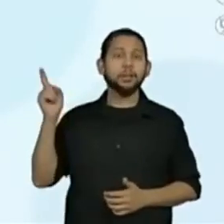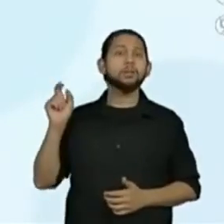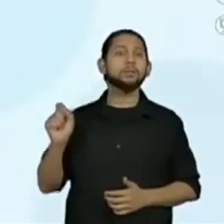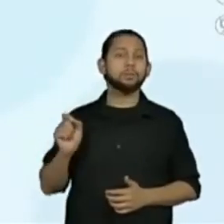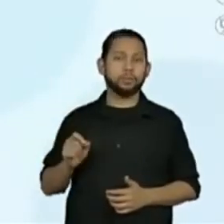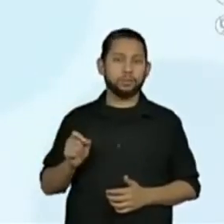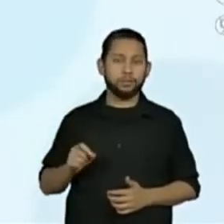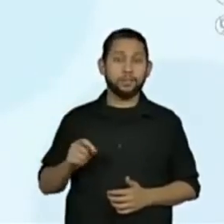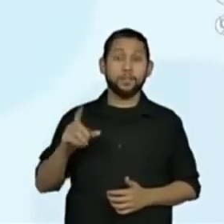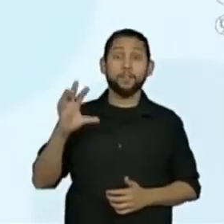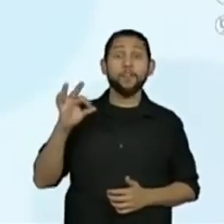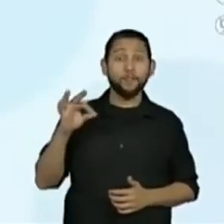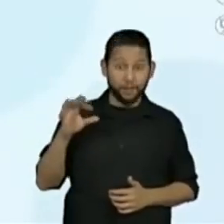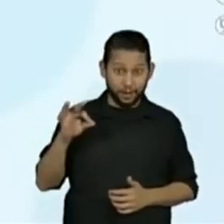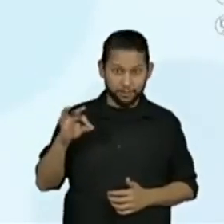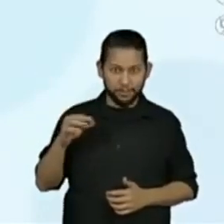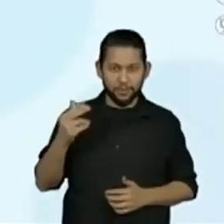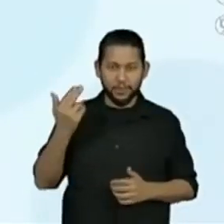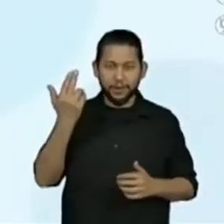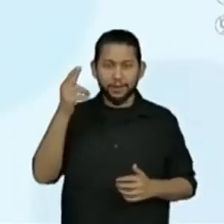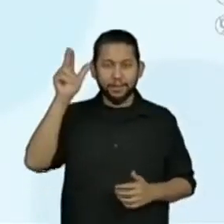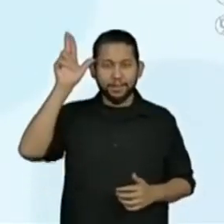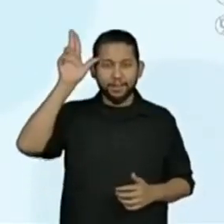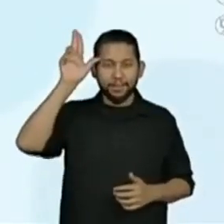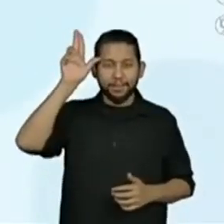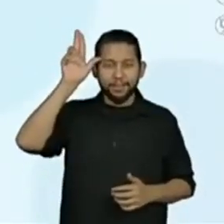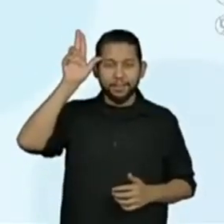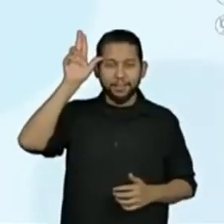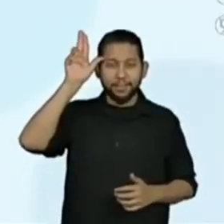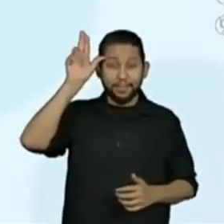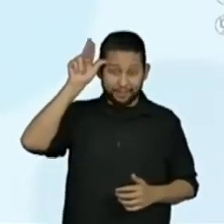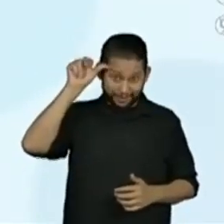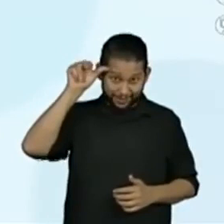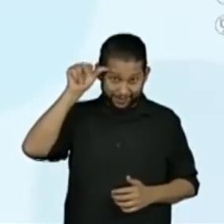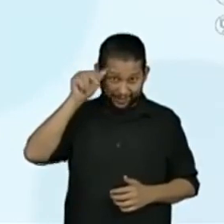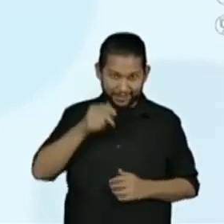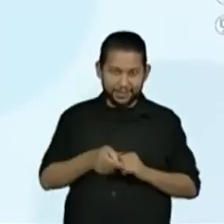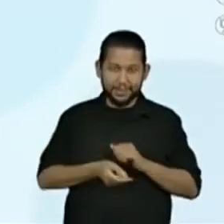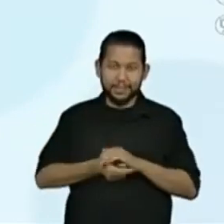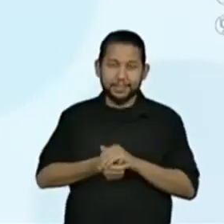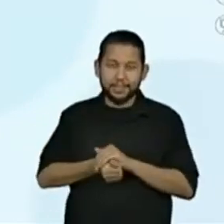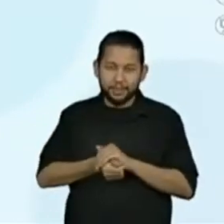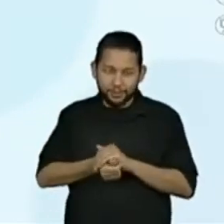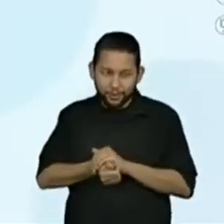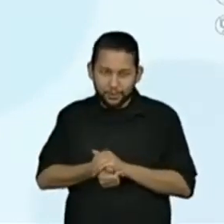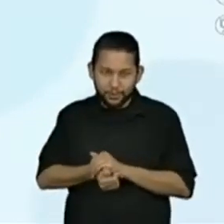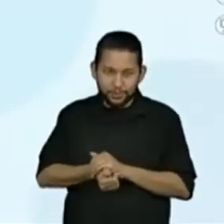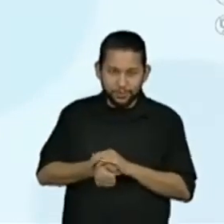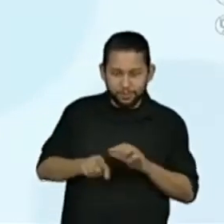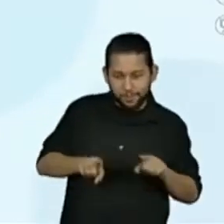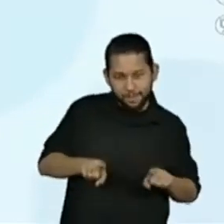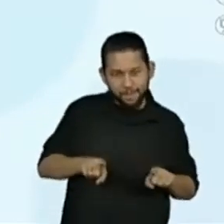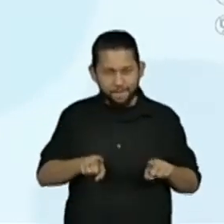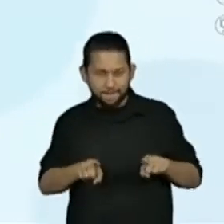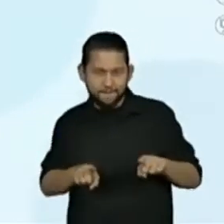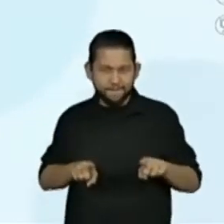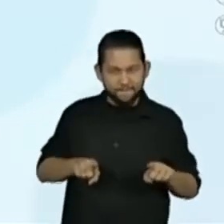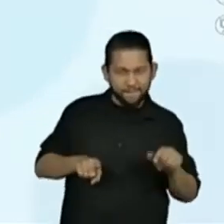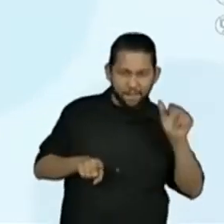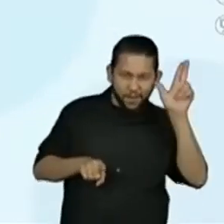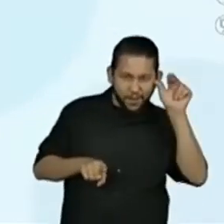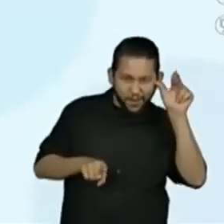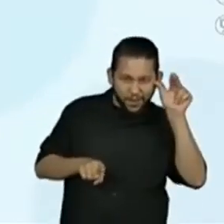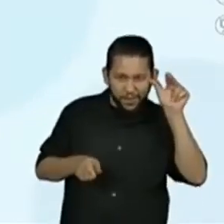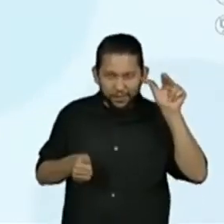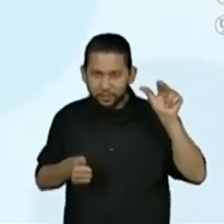da fábula da Lebre e da Tartaruga. Essa fábula é muito conhecida. Olha só, quantos alunos